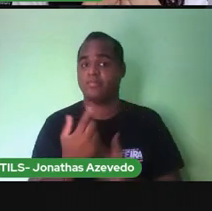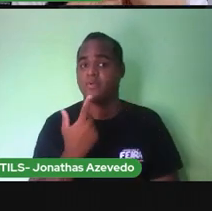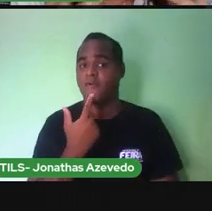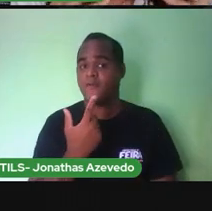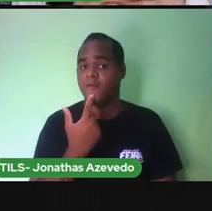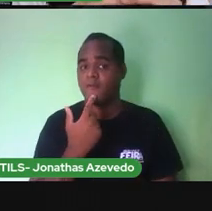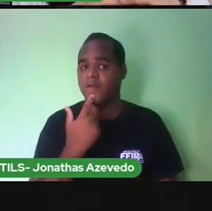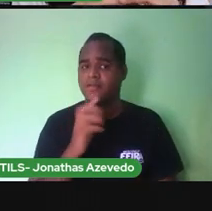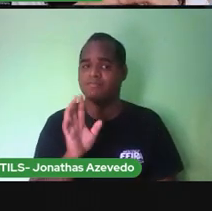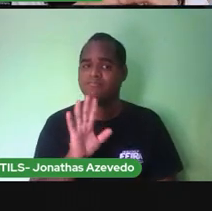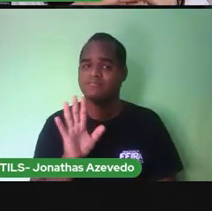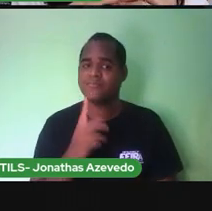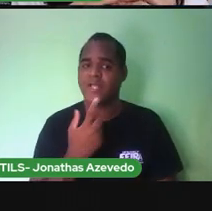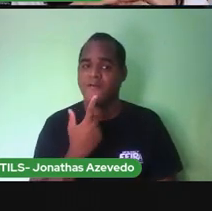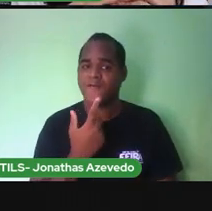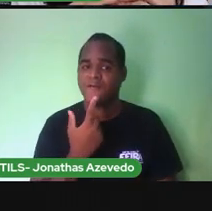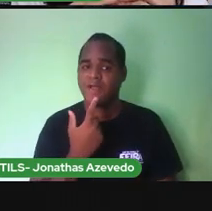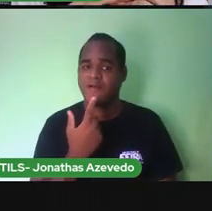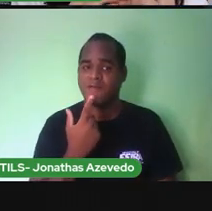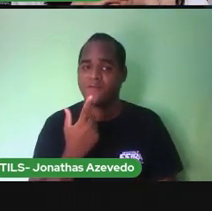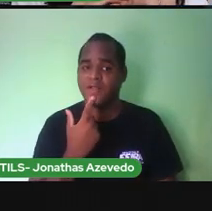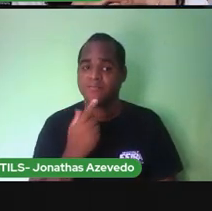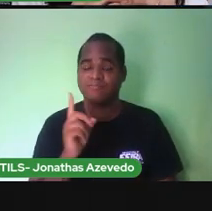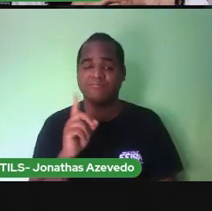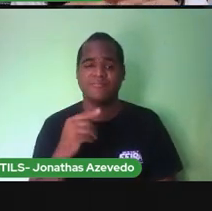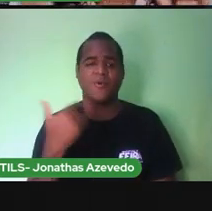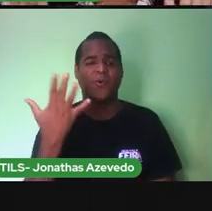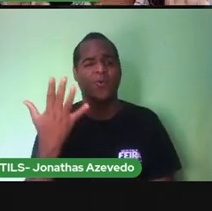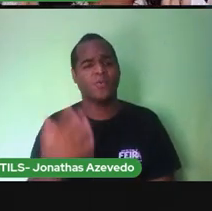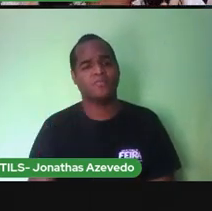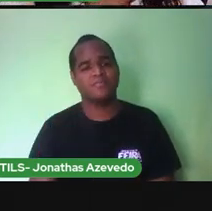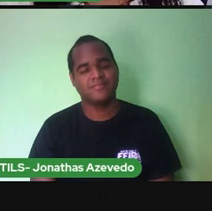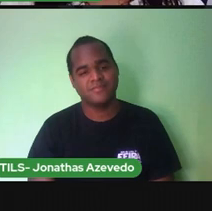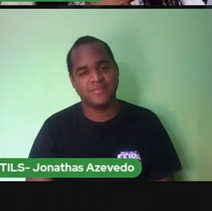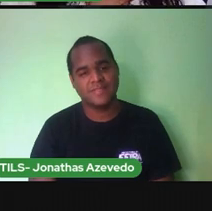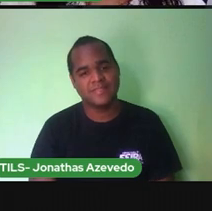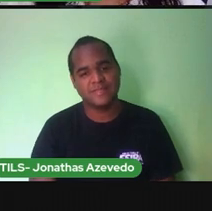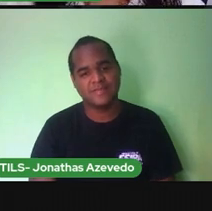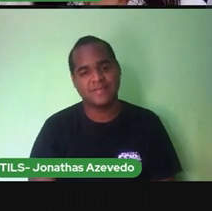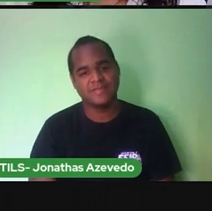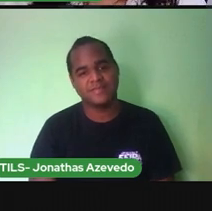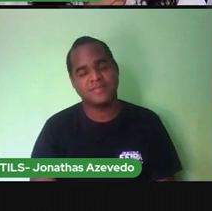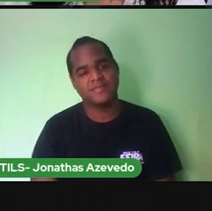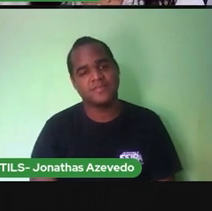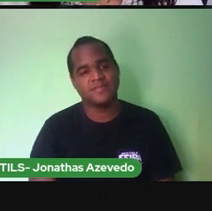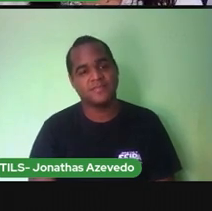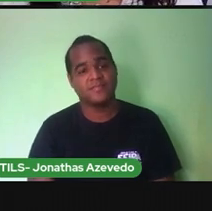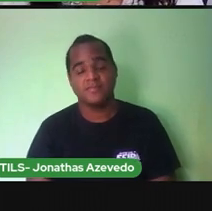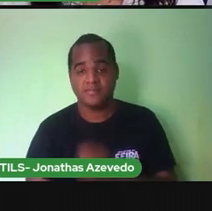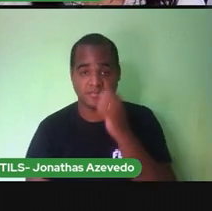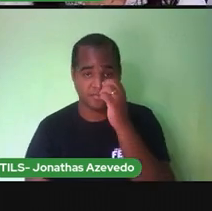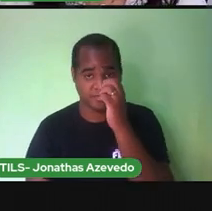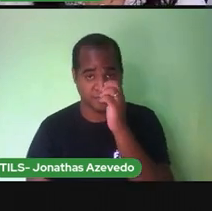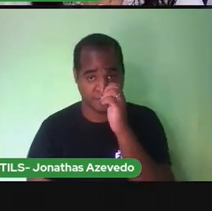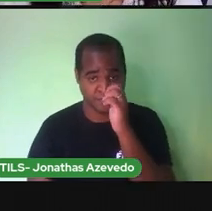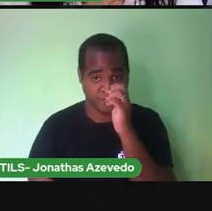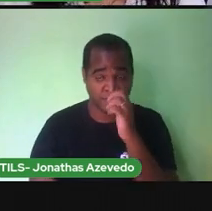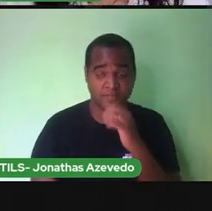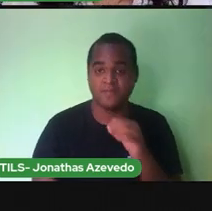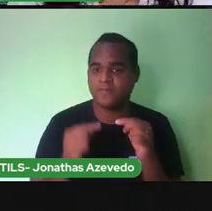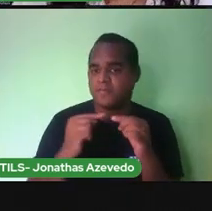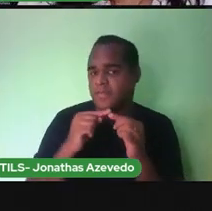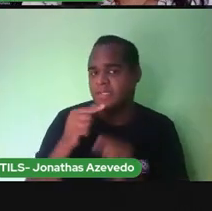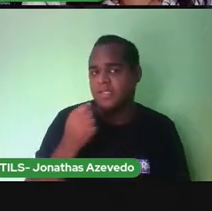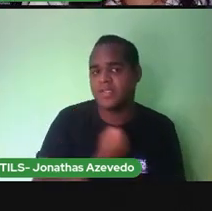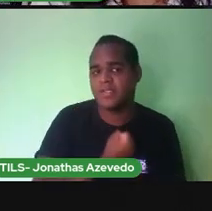bichinho Mas eu vou ter que Falar o nome Dos bichinhos Ó Meu Deus Olha só Essa atividade Número 7 É assim